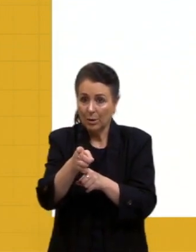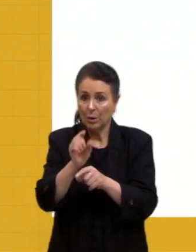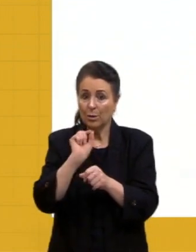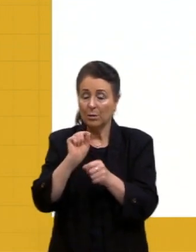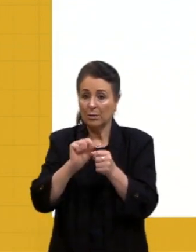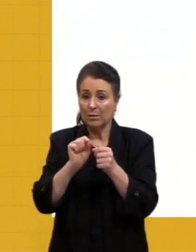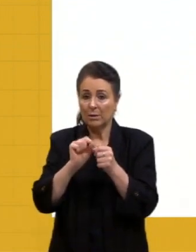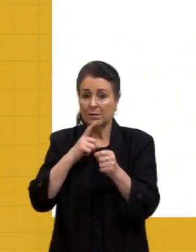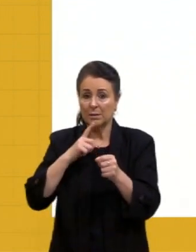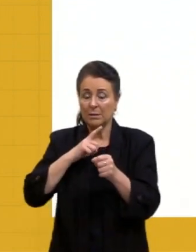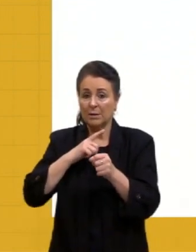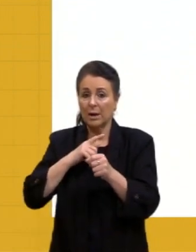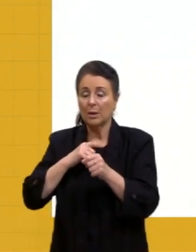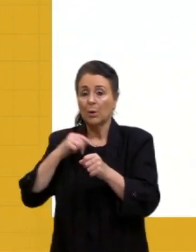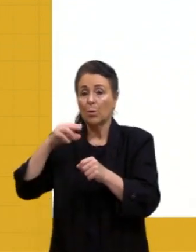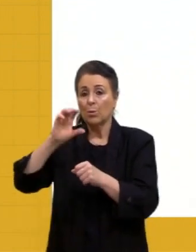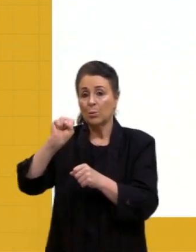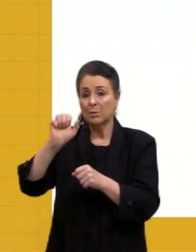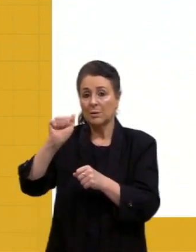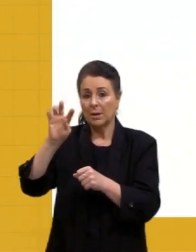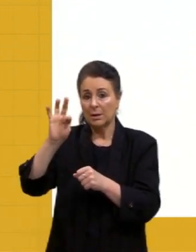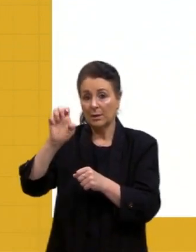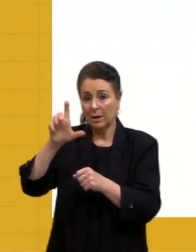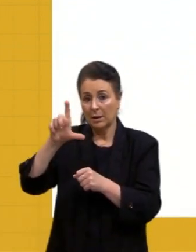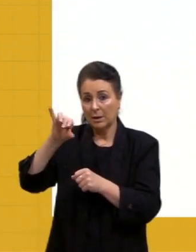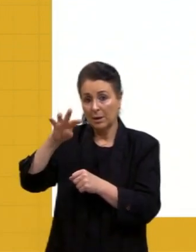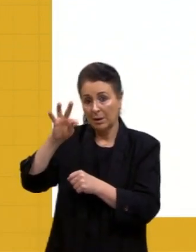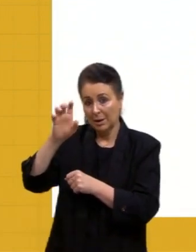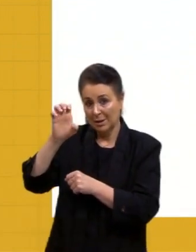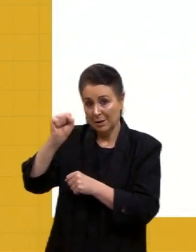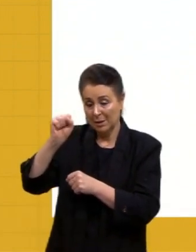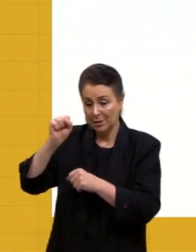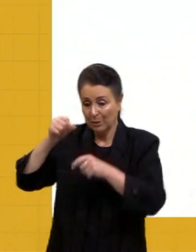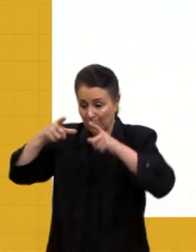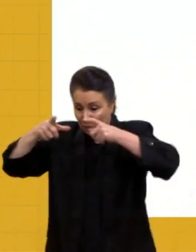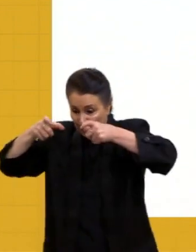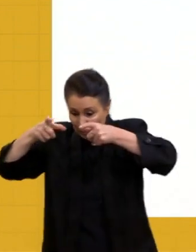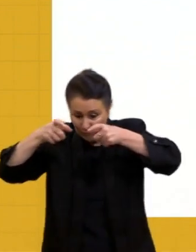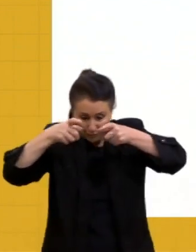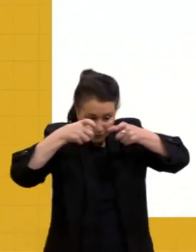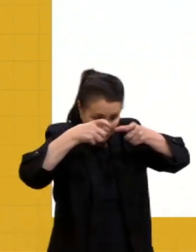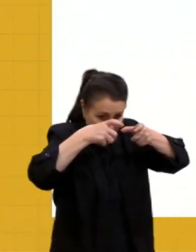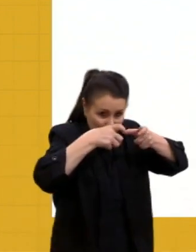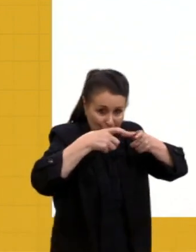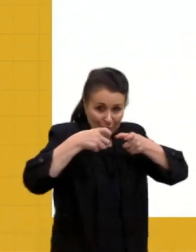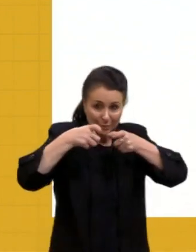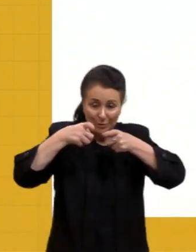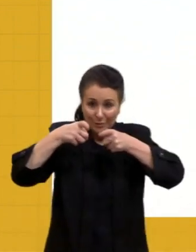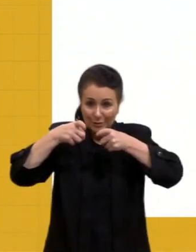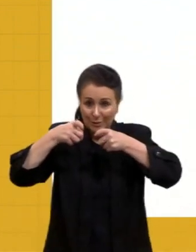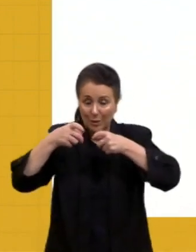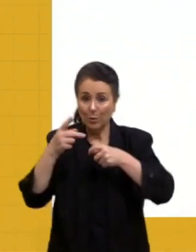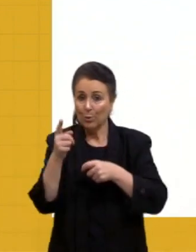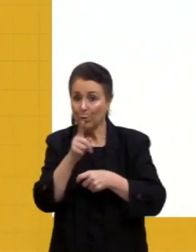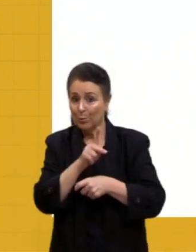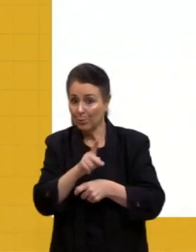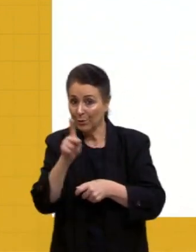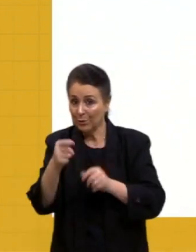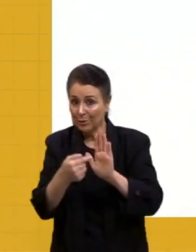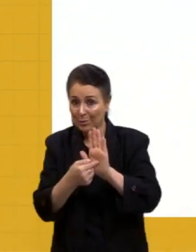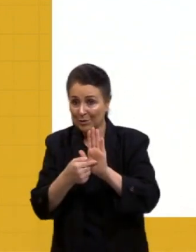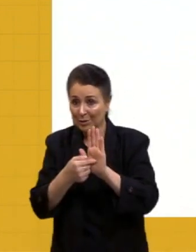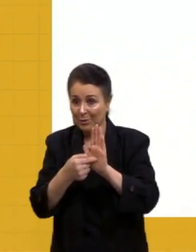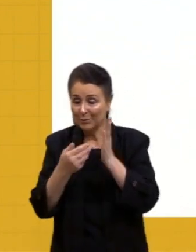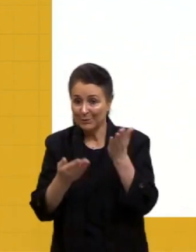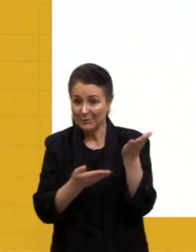Tem os satélites, né, e eles ficam captando, né, essas ondas refletidas. E aí eu mostro para vocês como é que funciona. Aqui embaixo vai mostrar,